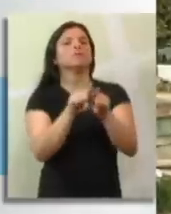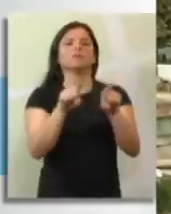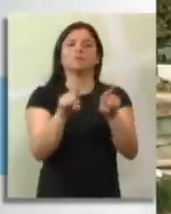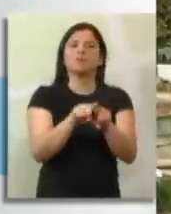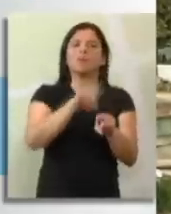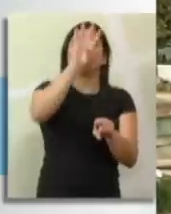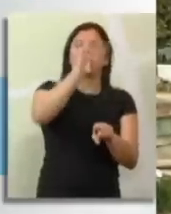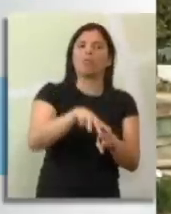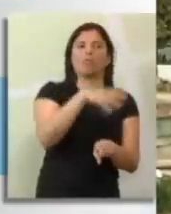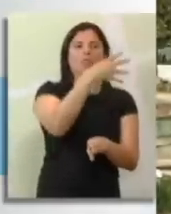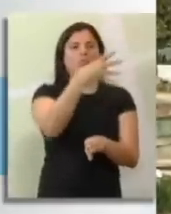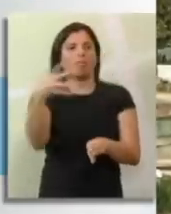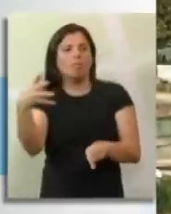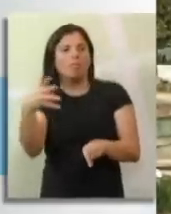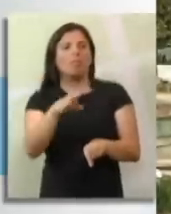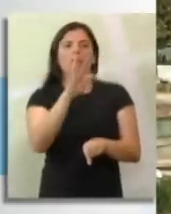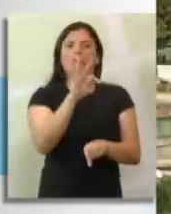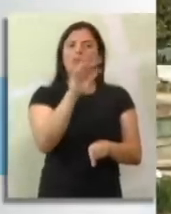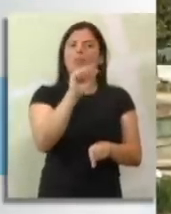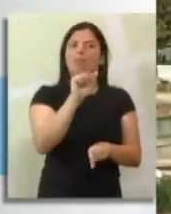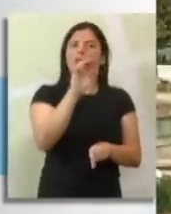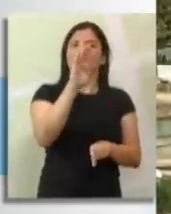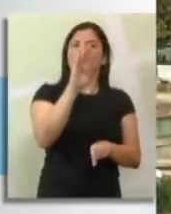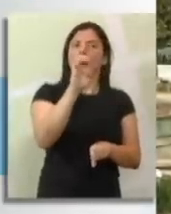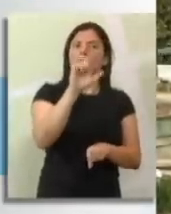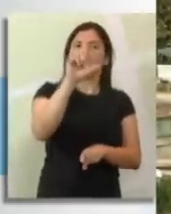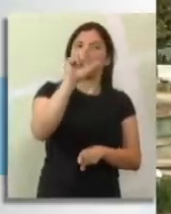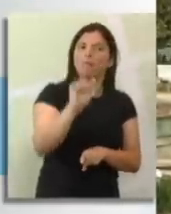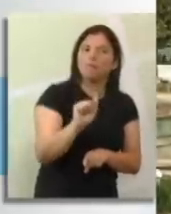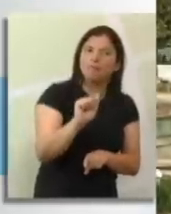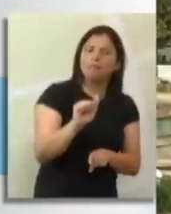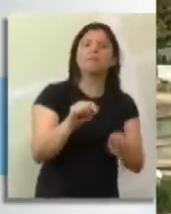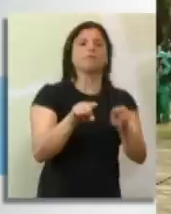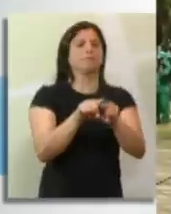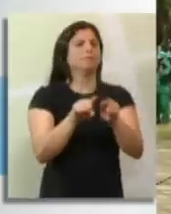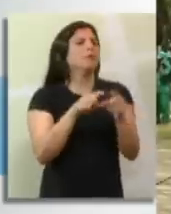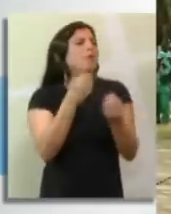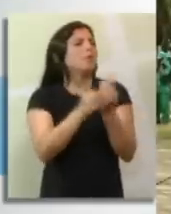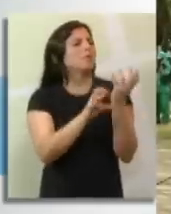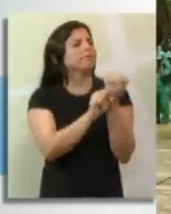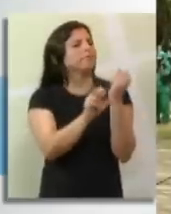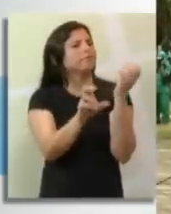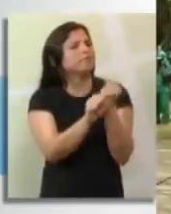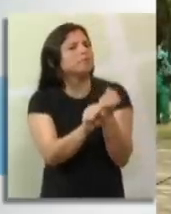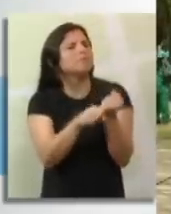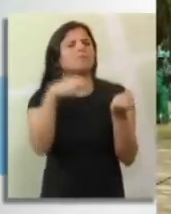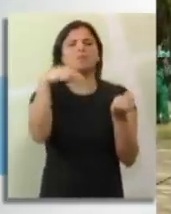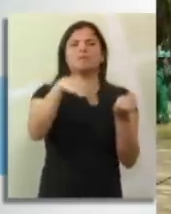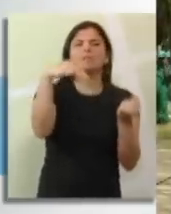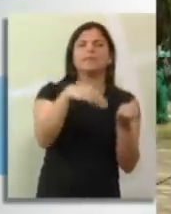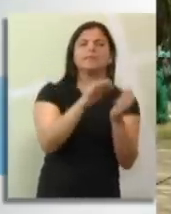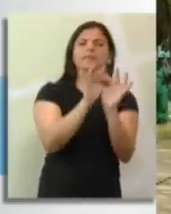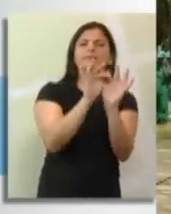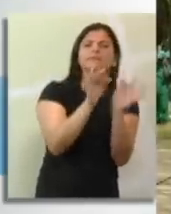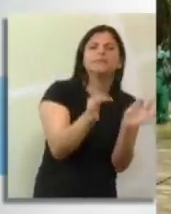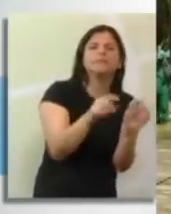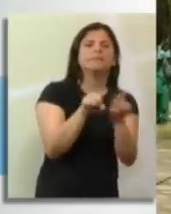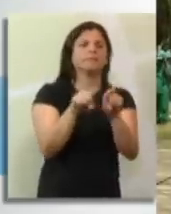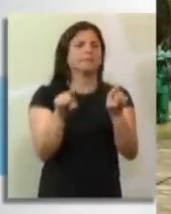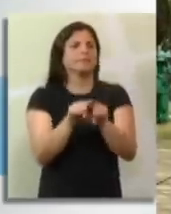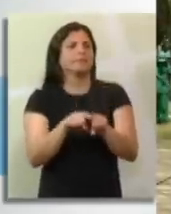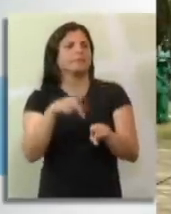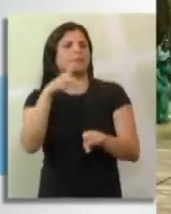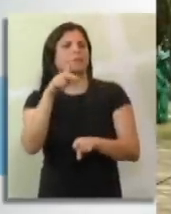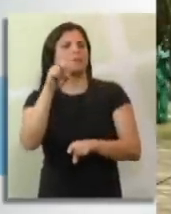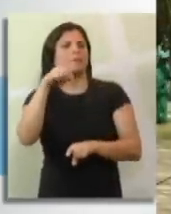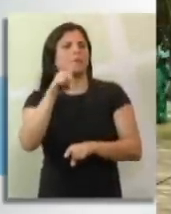conhecer as tabelas, que também nos mostram dados de forma simples e direta. Além disso, vamos estudar como calcular a média aritmética